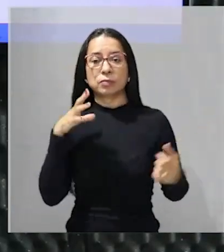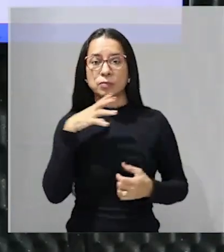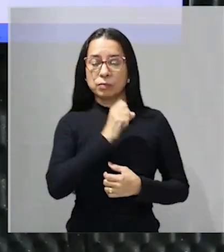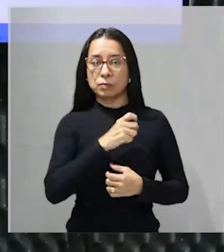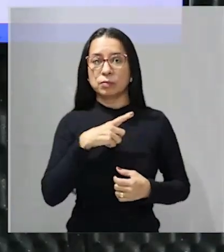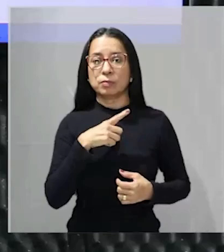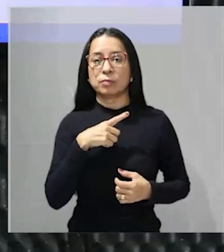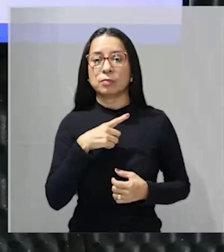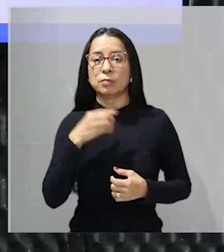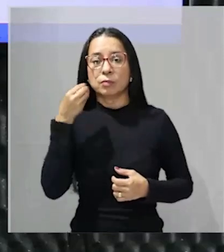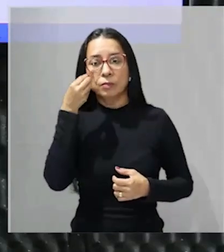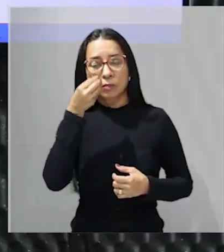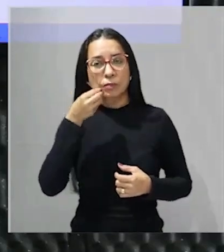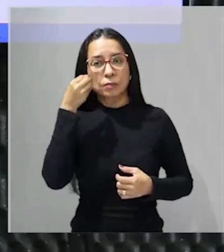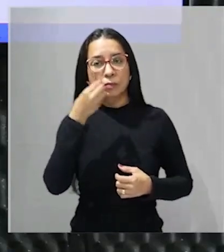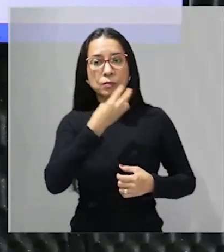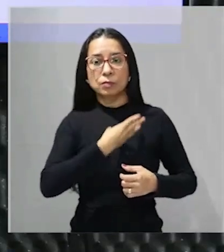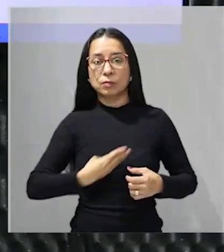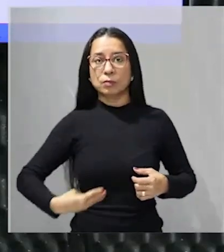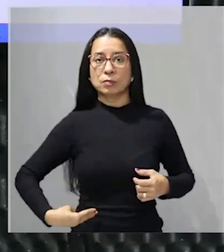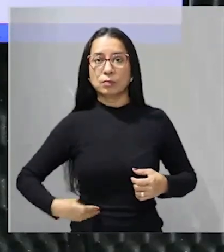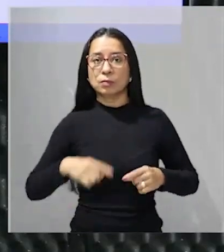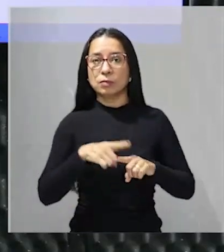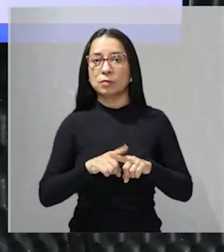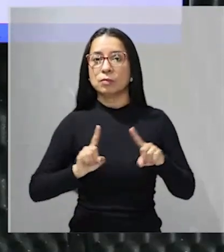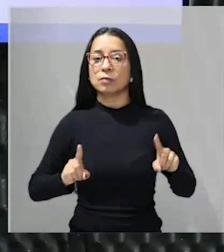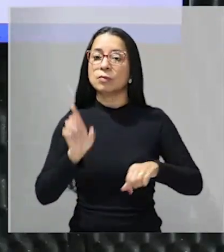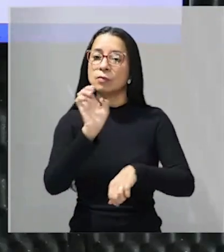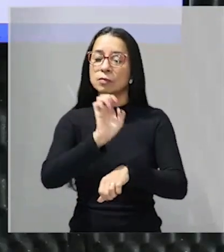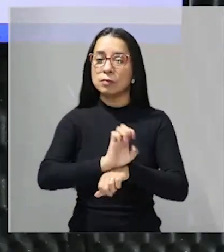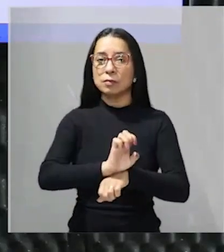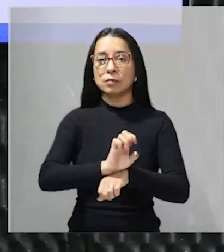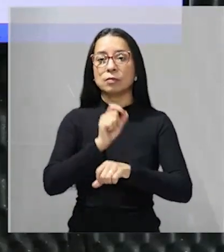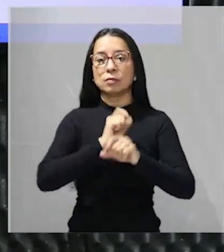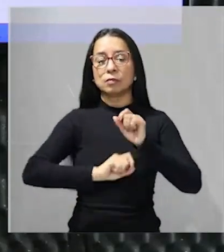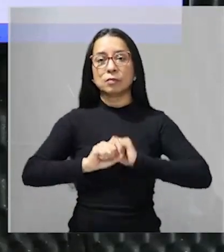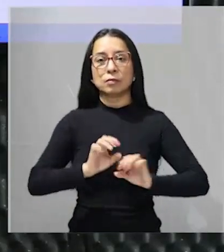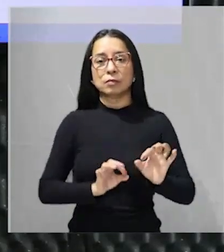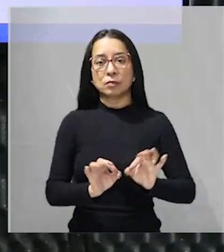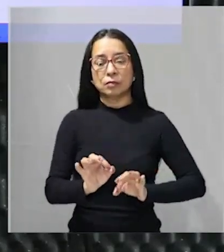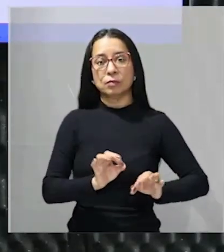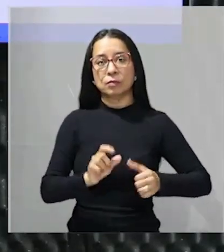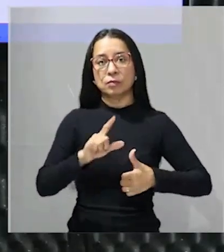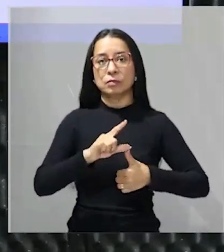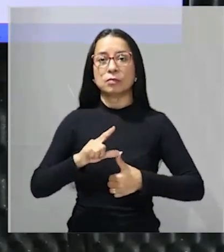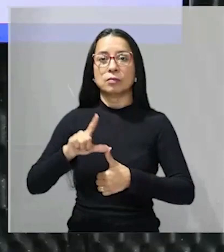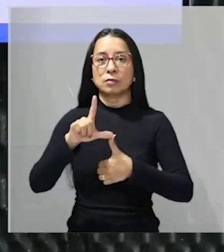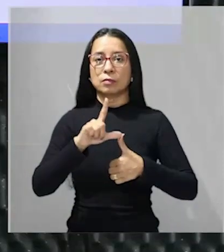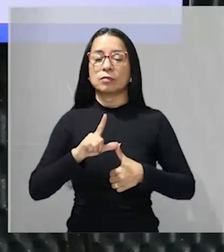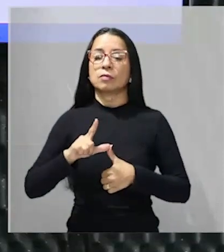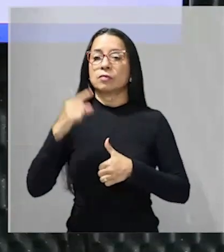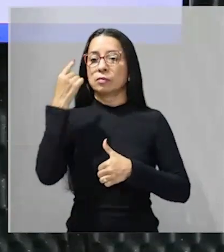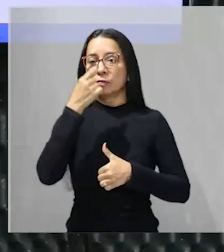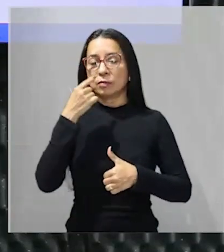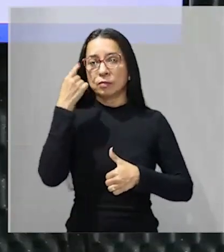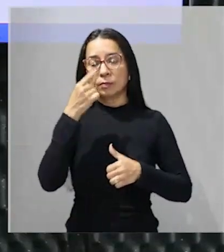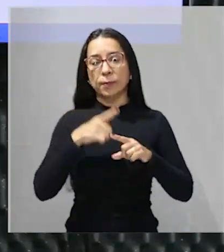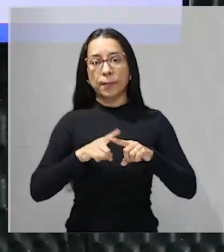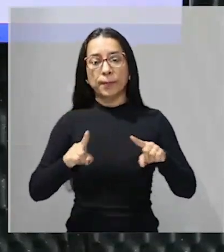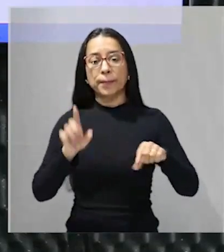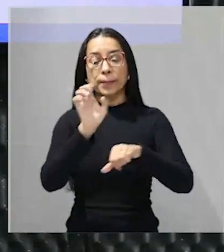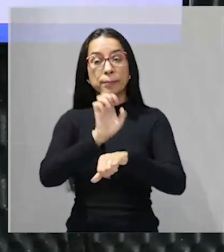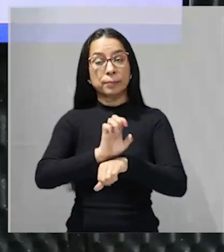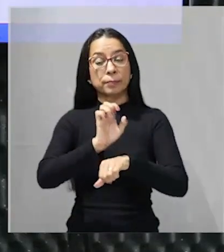experiência de monarquia mas esses estados que vão se formar aqui na América Latina espanhola são estados